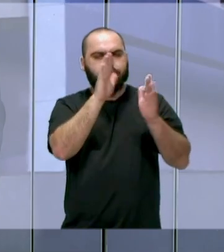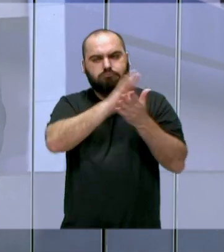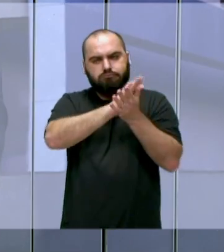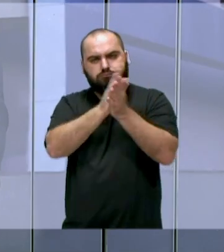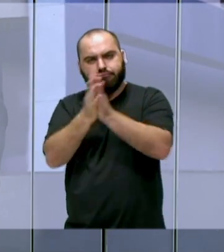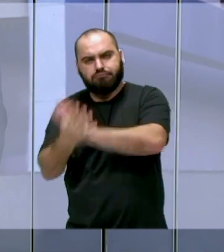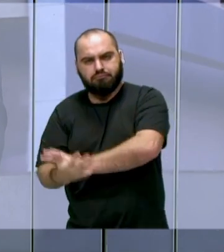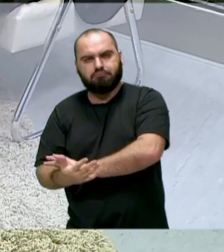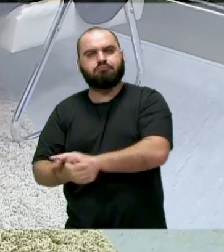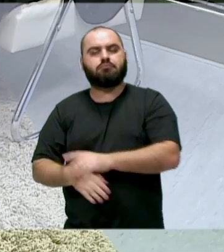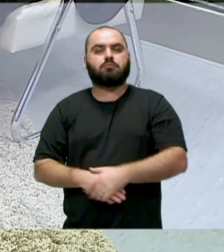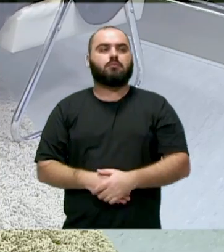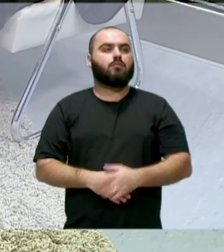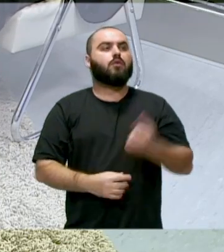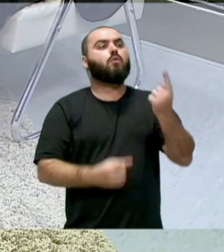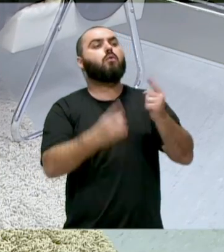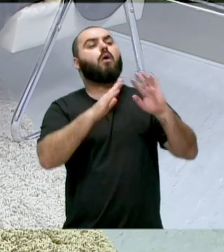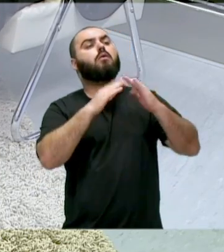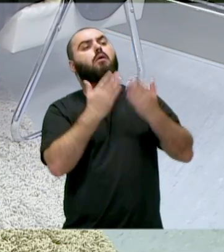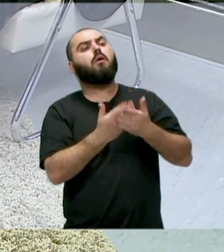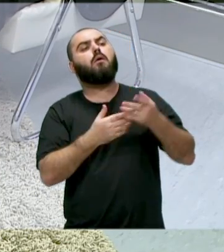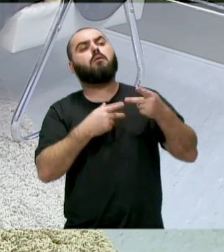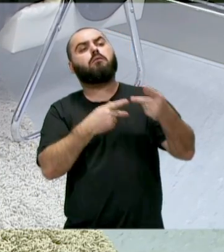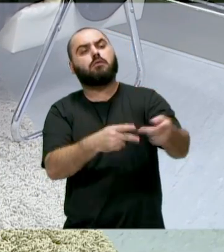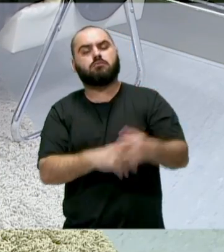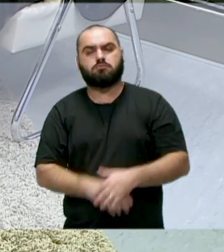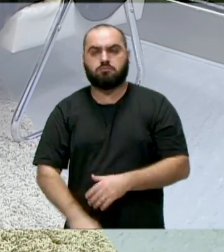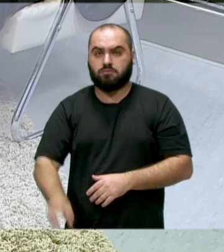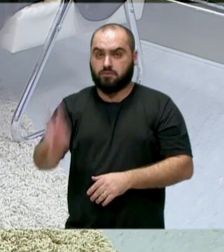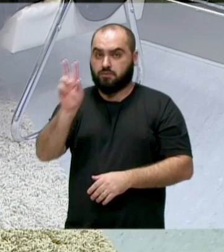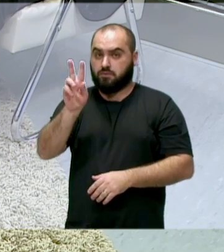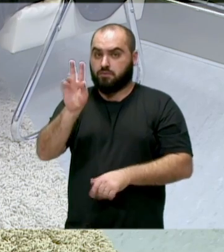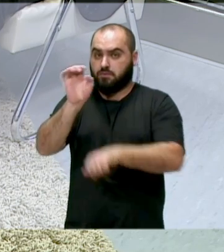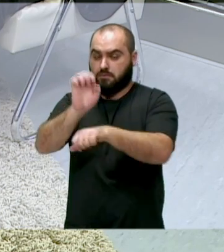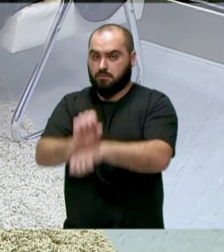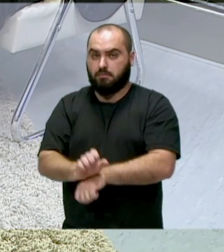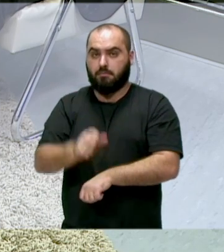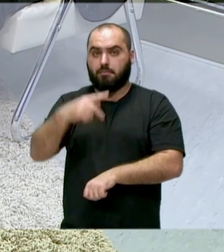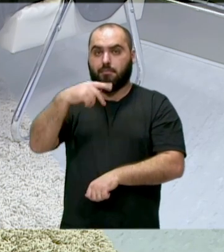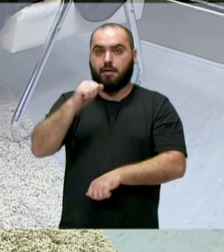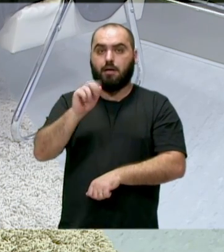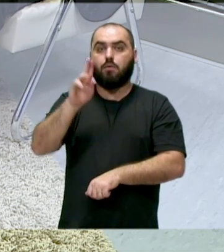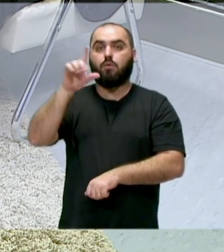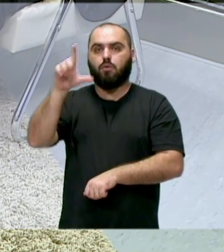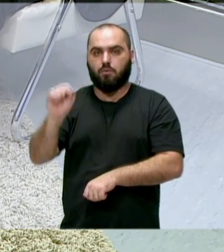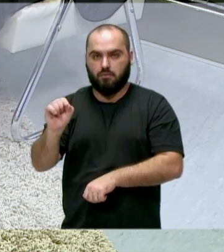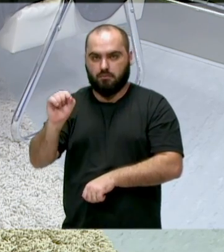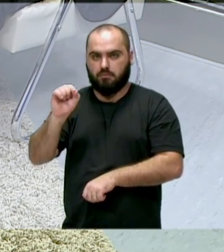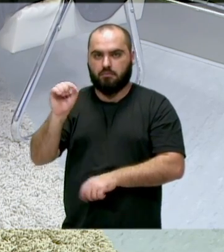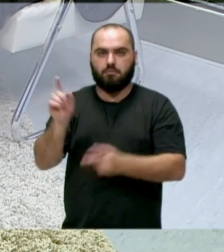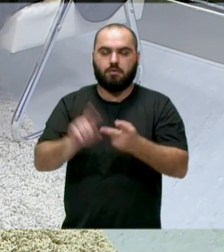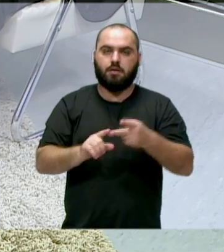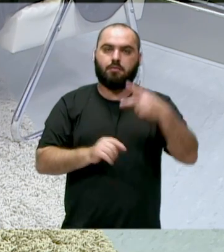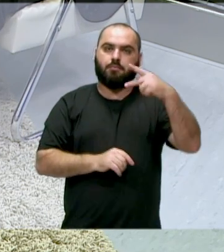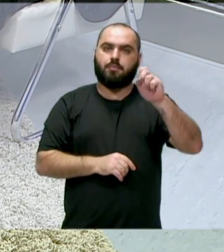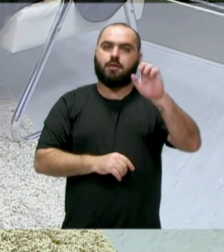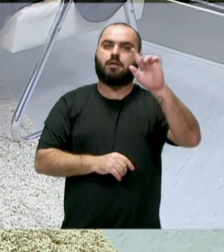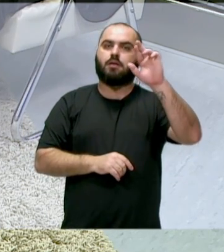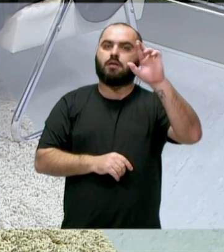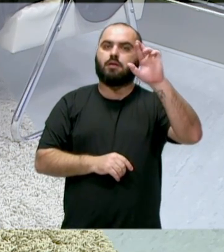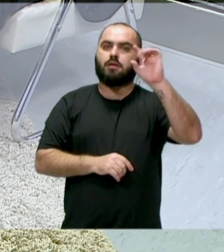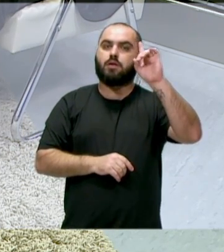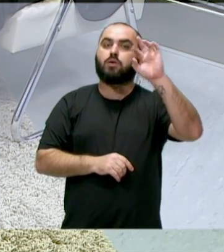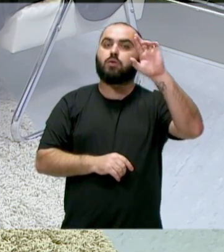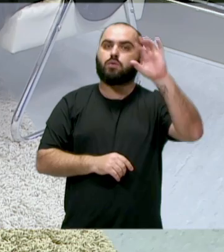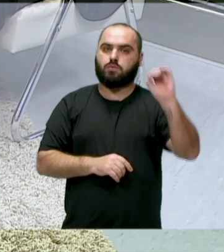relevância. Quais as escolas que o senhor visitou? Foi duas escolas estaduais, na Paulo Bauer e a Pedro Paulo Felipe. E a